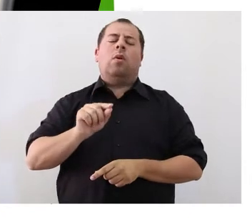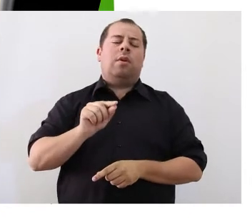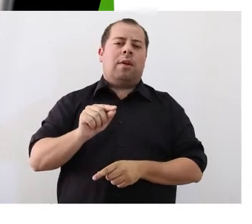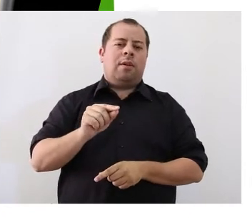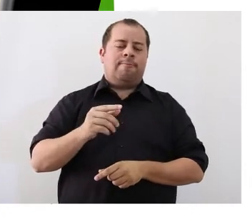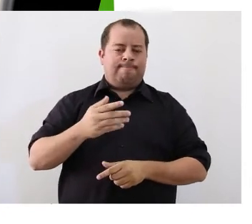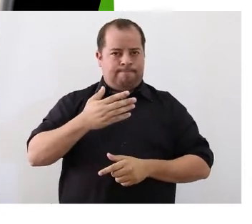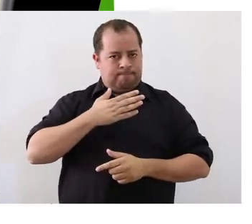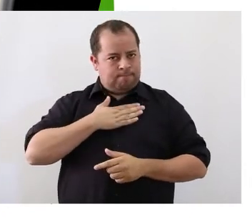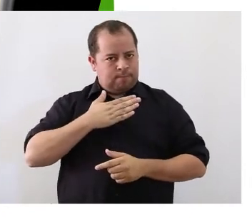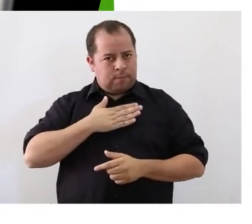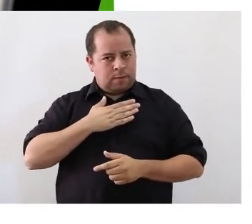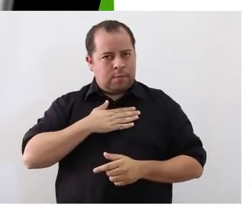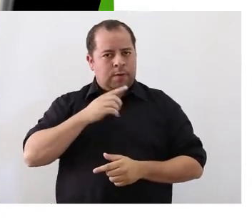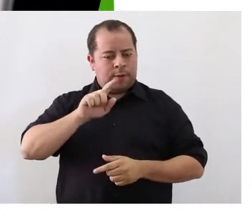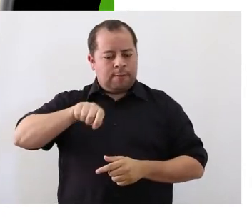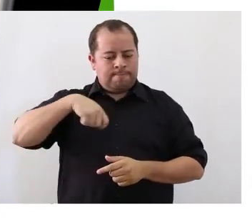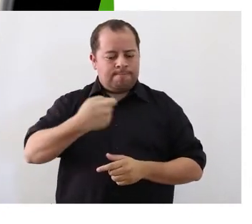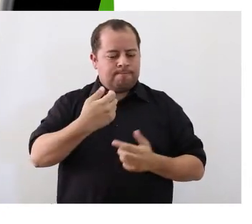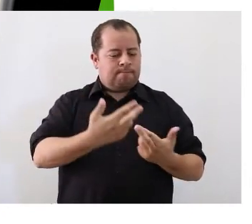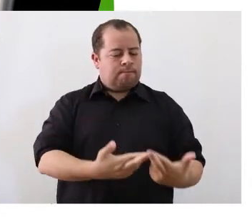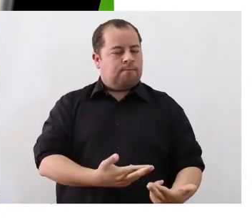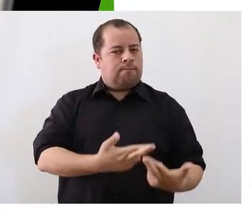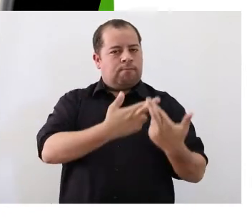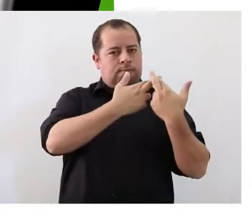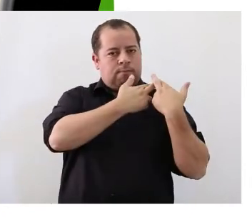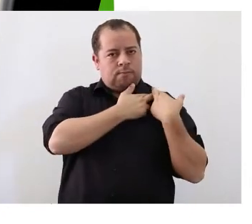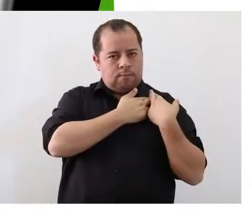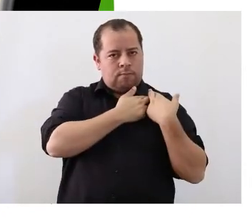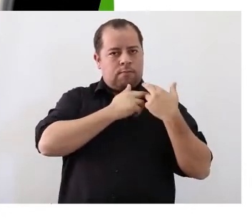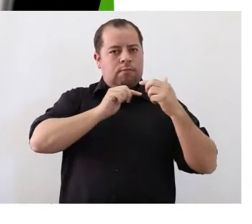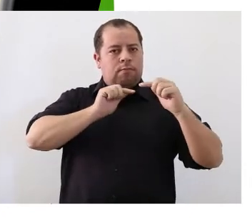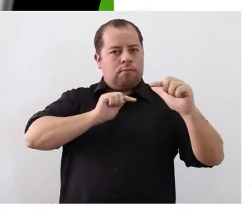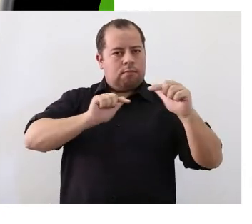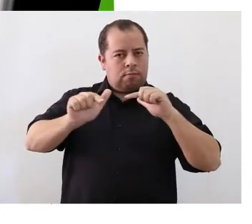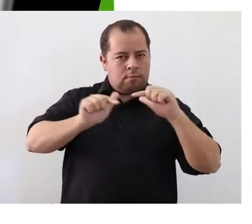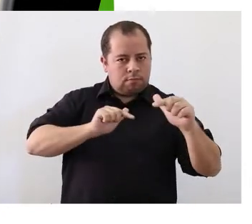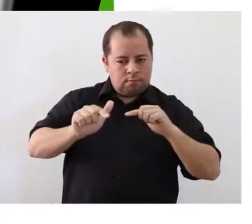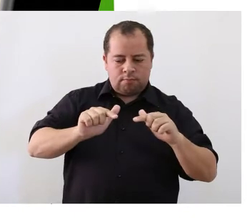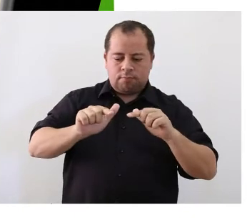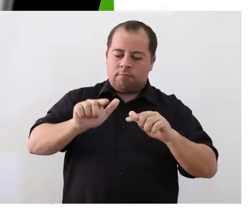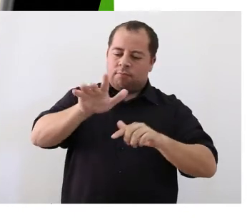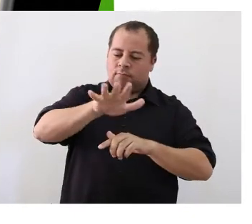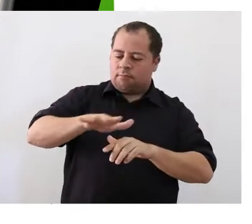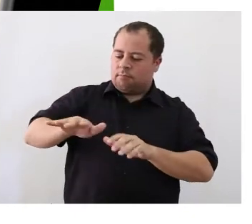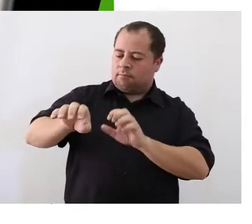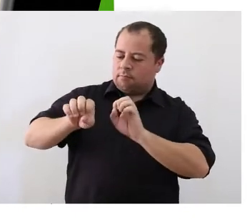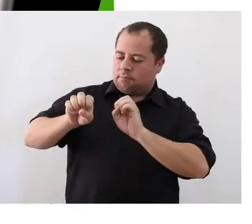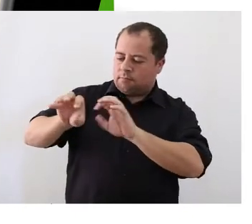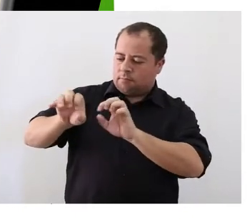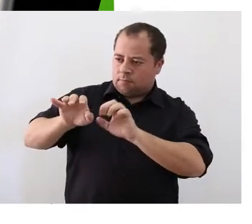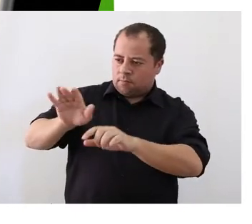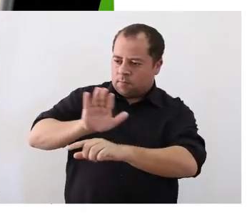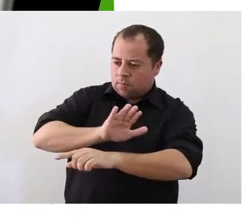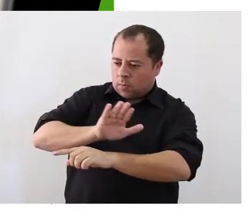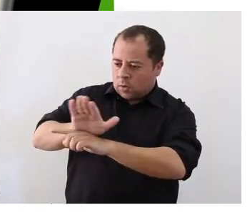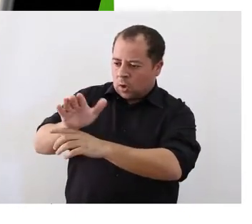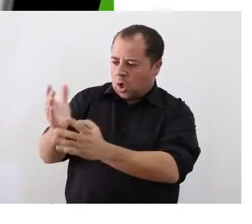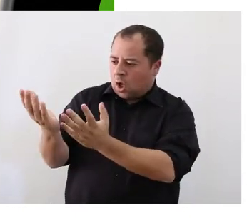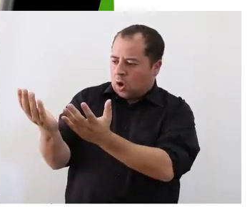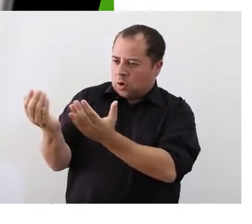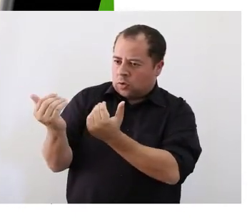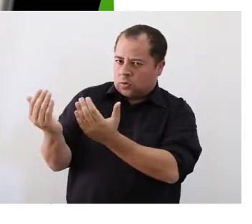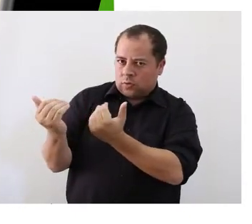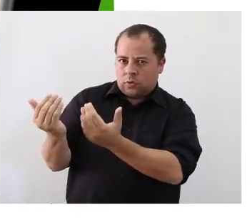uma responsabilidade muito grande, porque nós trabalhamos com educação na formação de